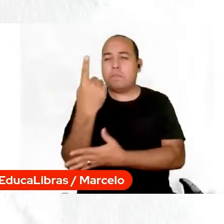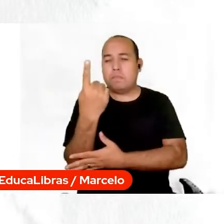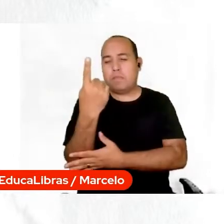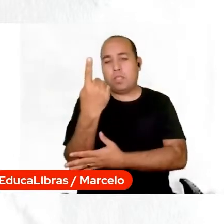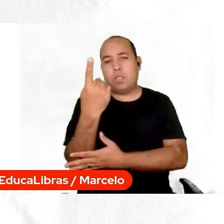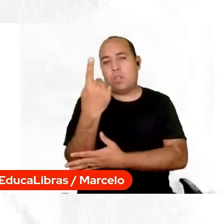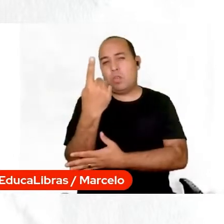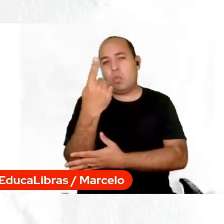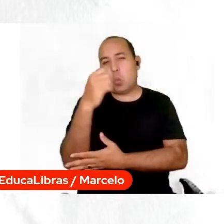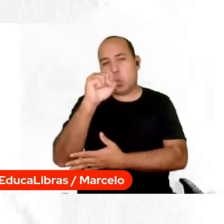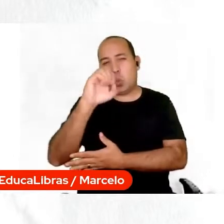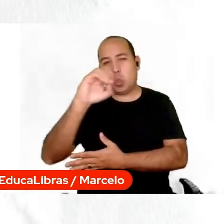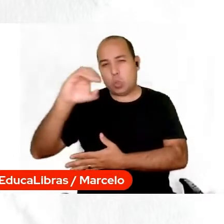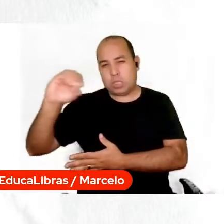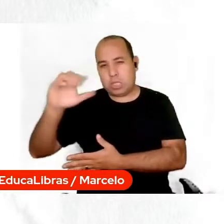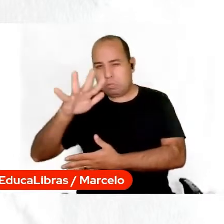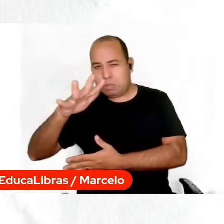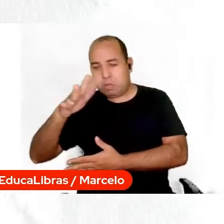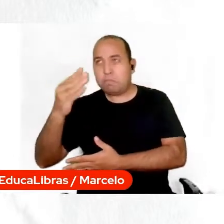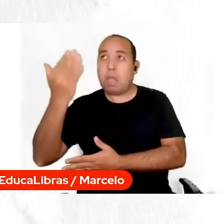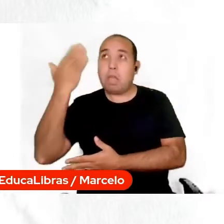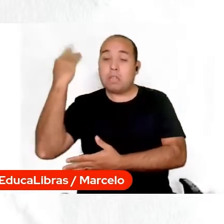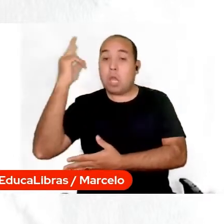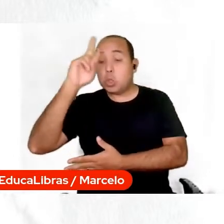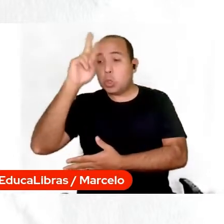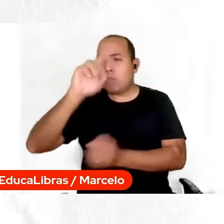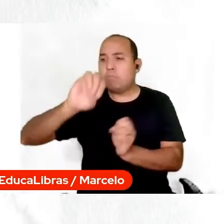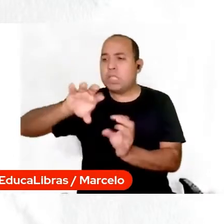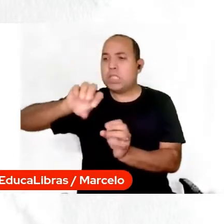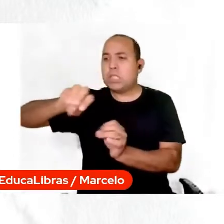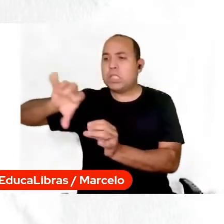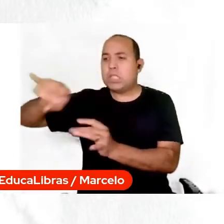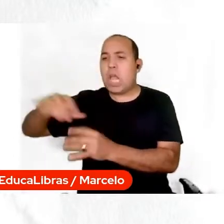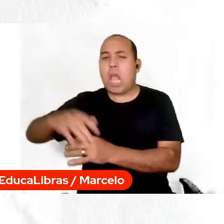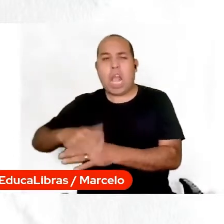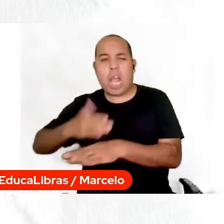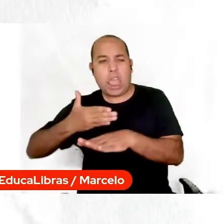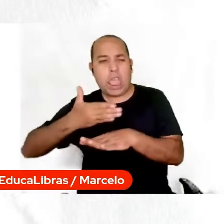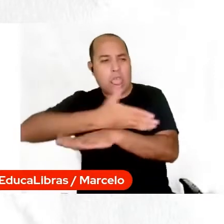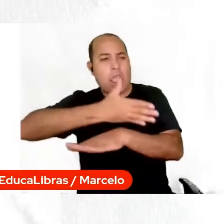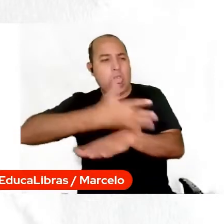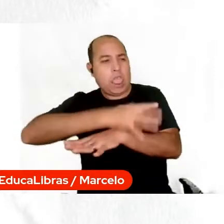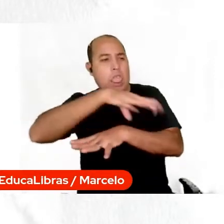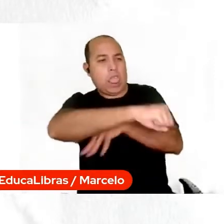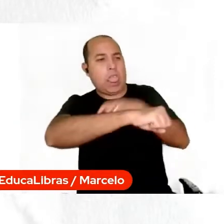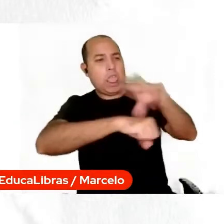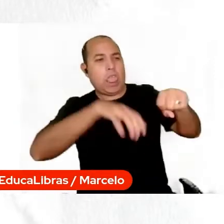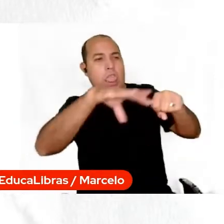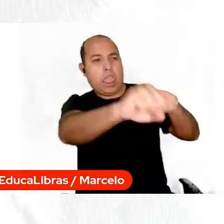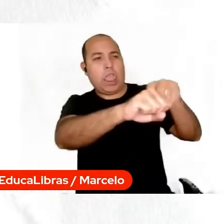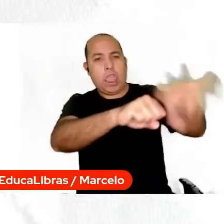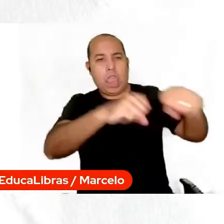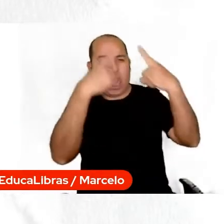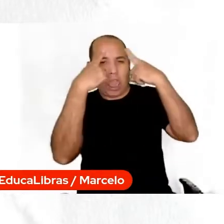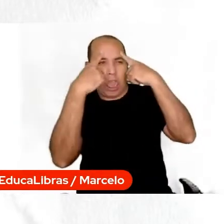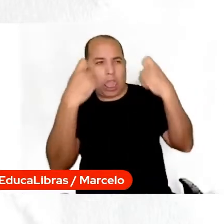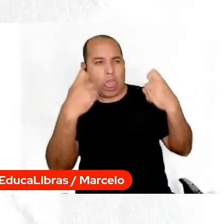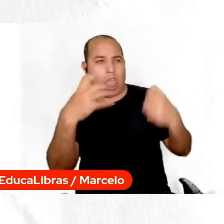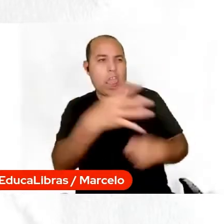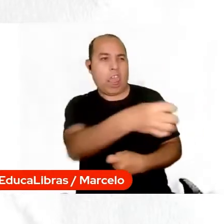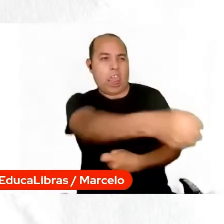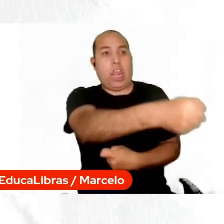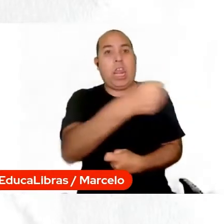falando de colonização, de violência, de imposição, da